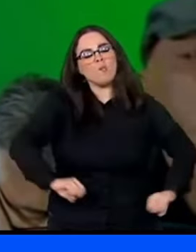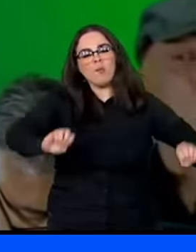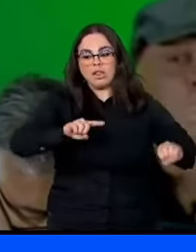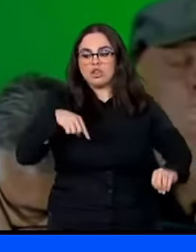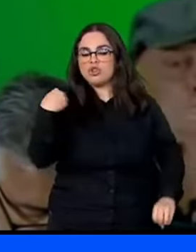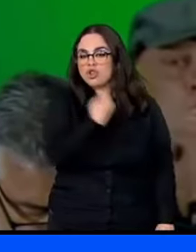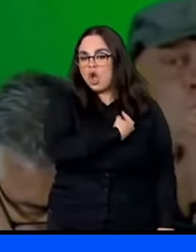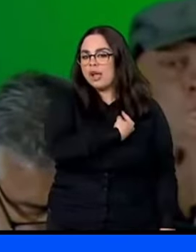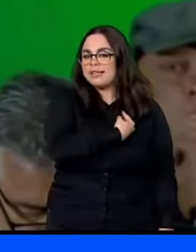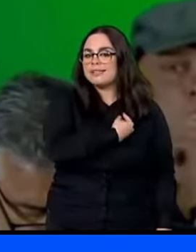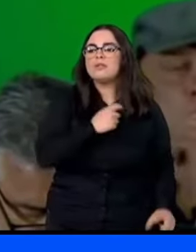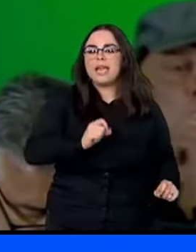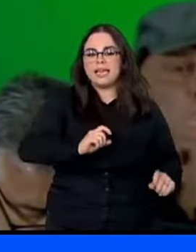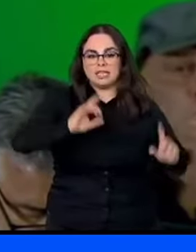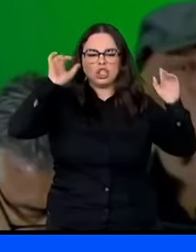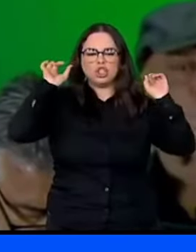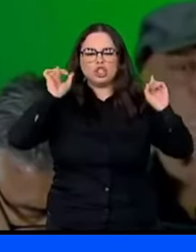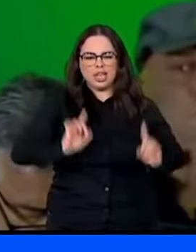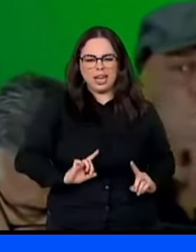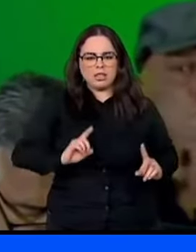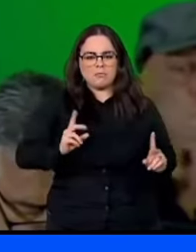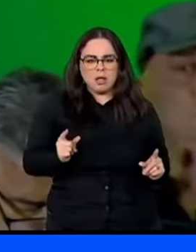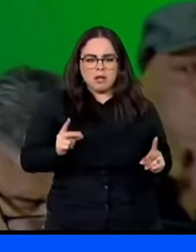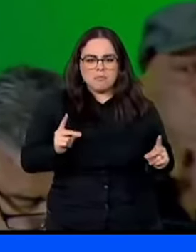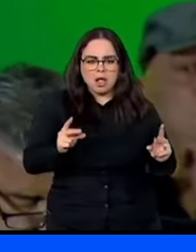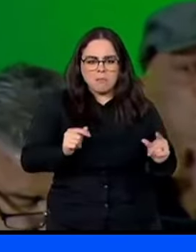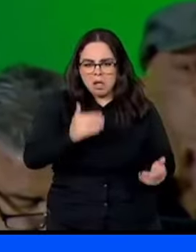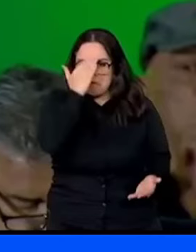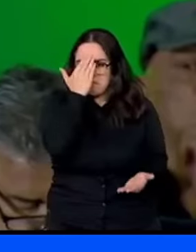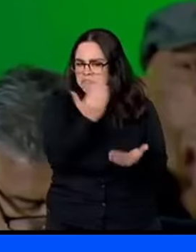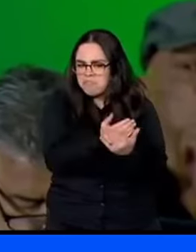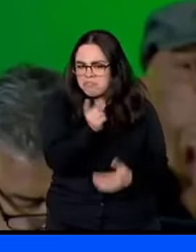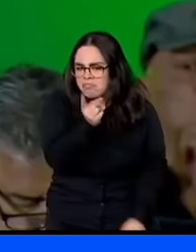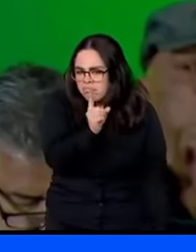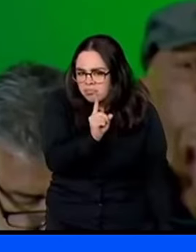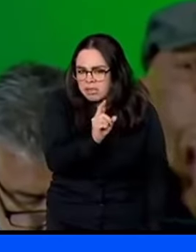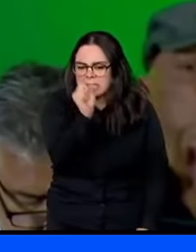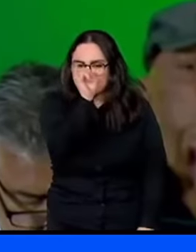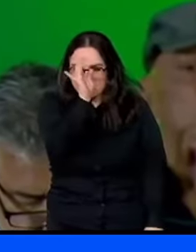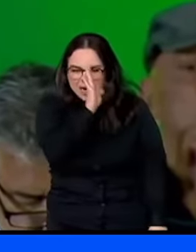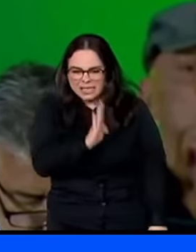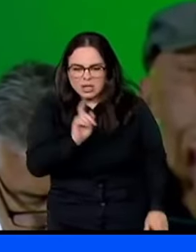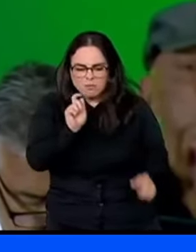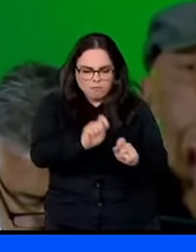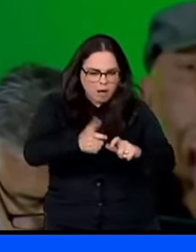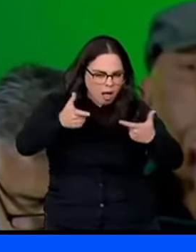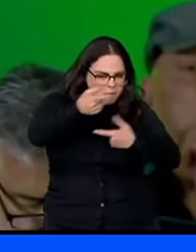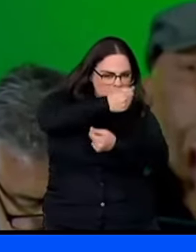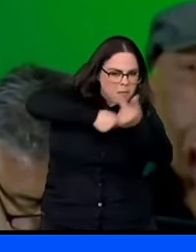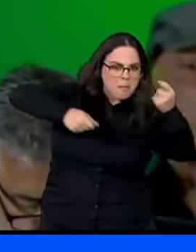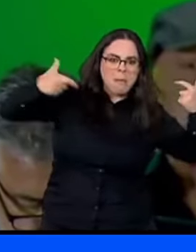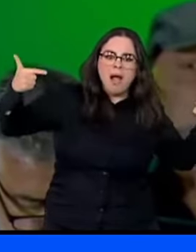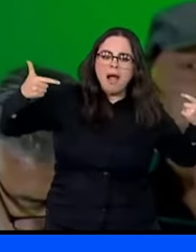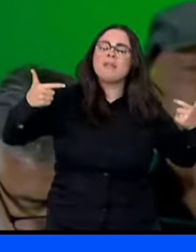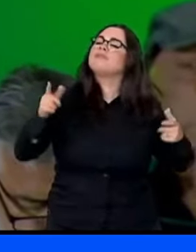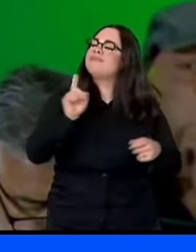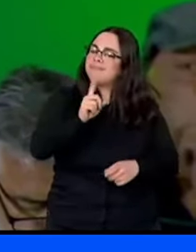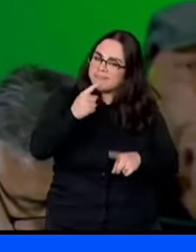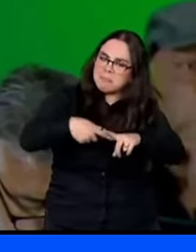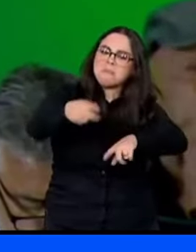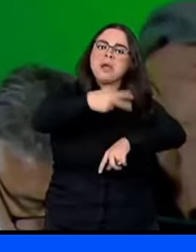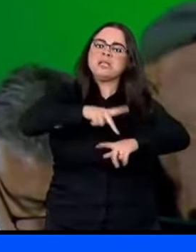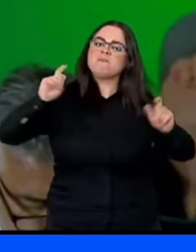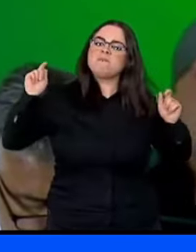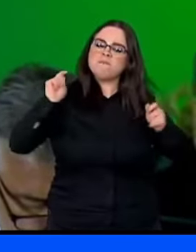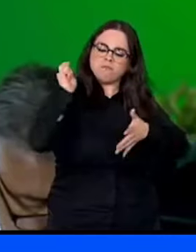Tem o direito De continuar Não acreditando Que esse país Pode ser uma Grande economia Porque esse país Tem